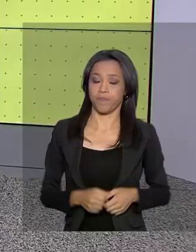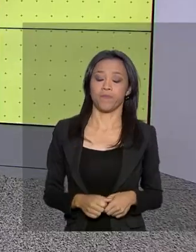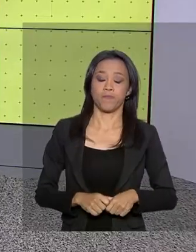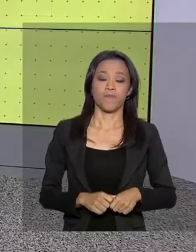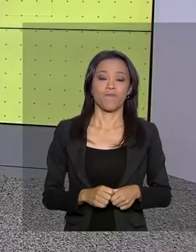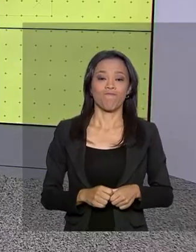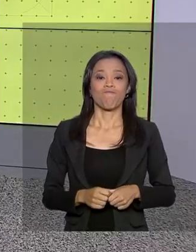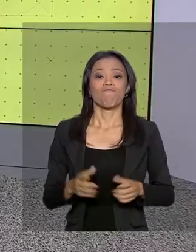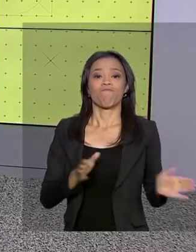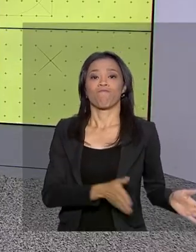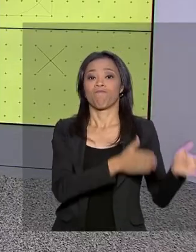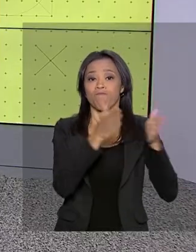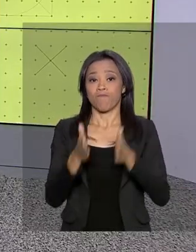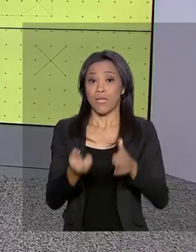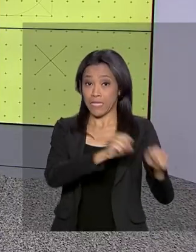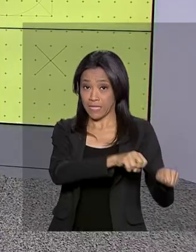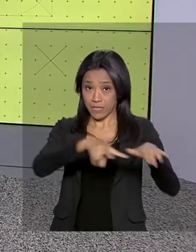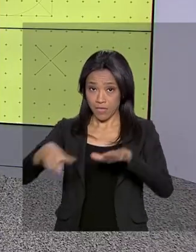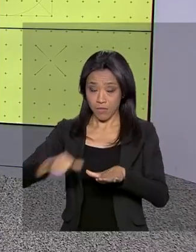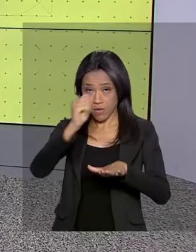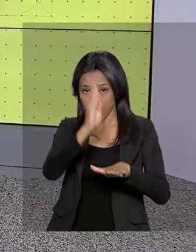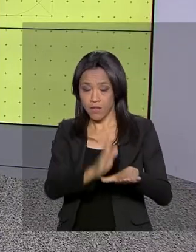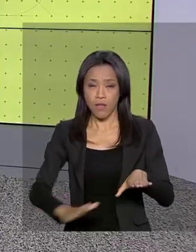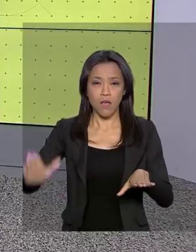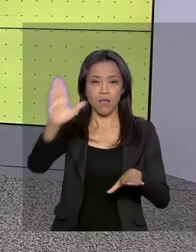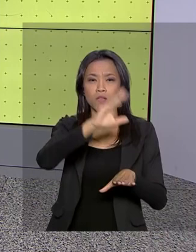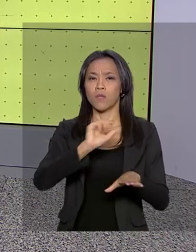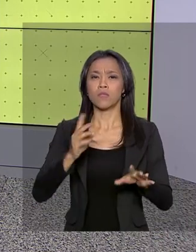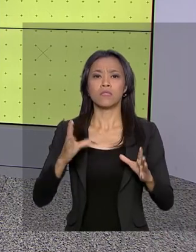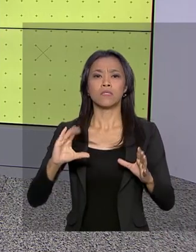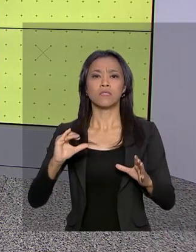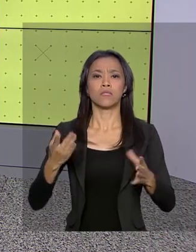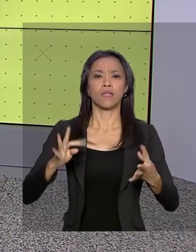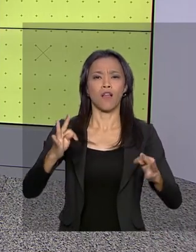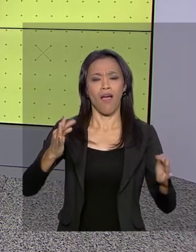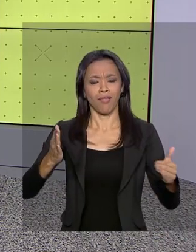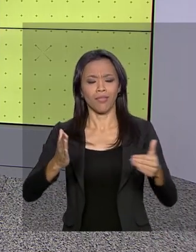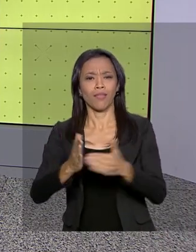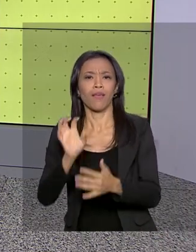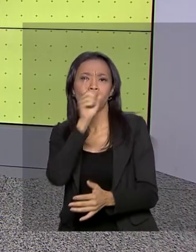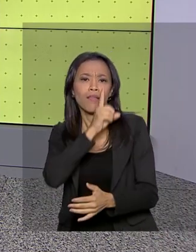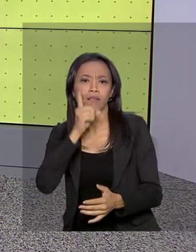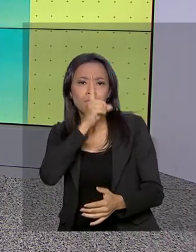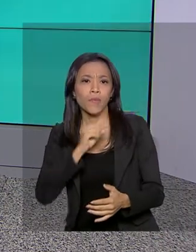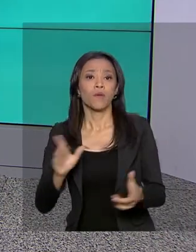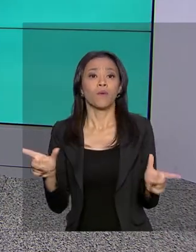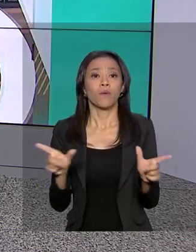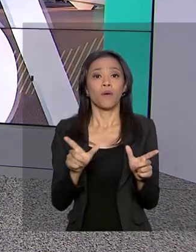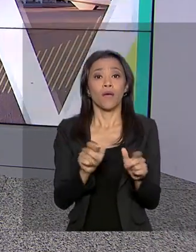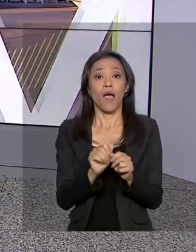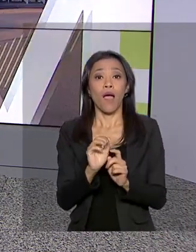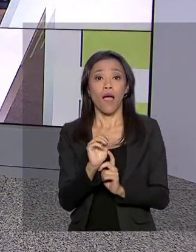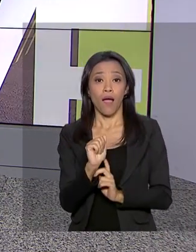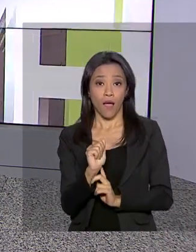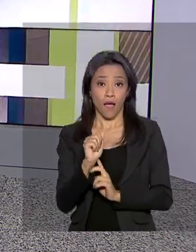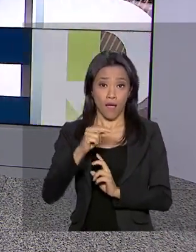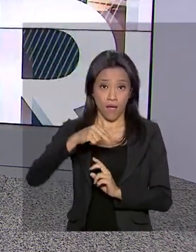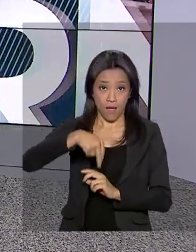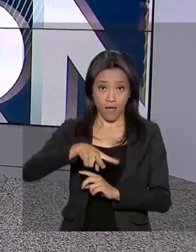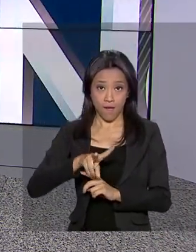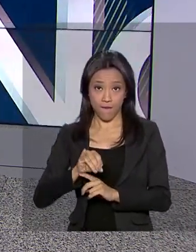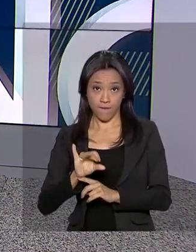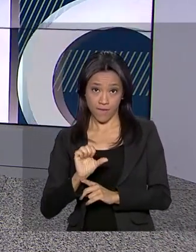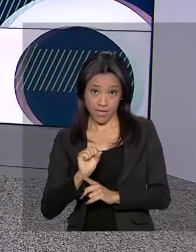Na Semana Nacional de Ciência e Tecnologia, que vai até domingo, a Agência Nacional de Vigilância Sanitária lançou um desafio, a